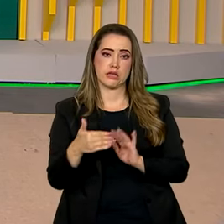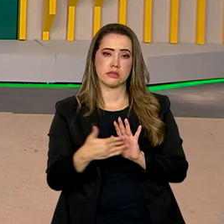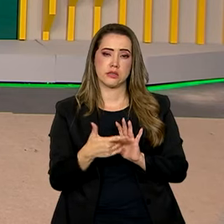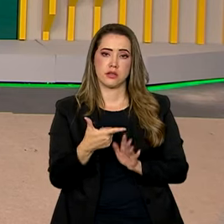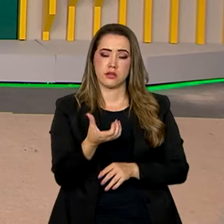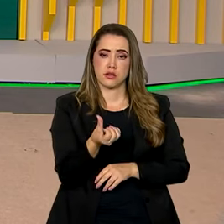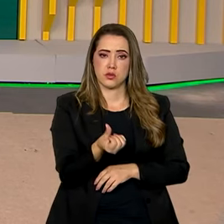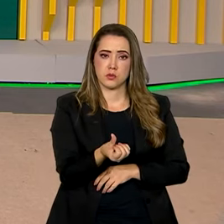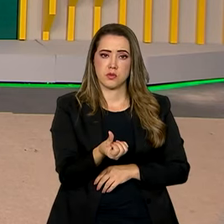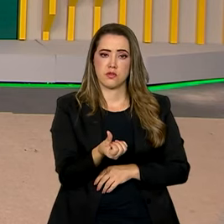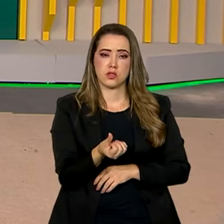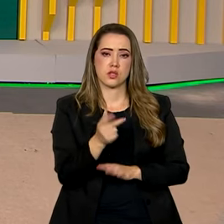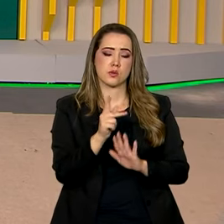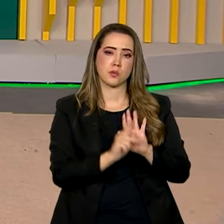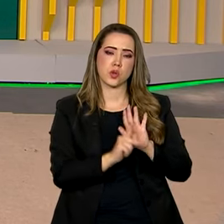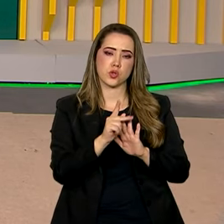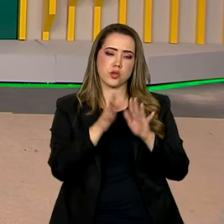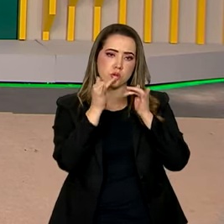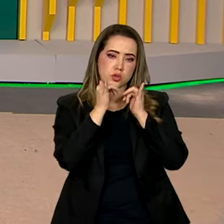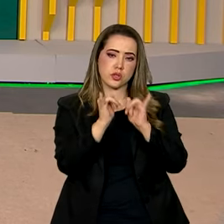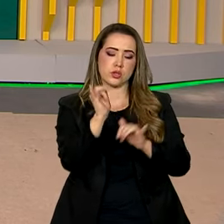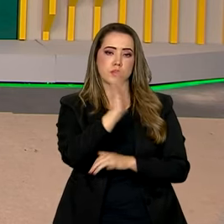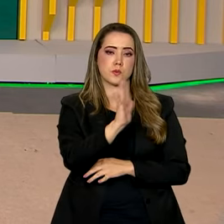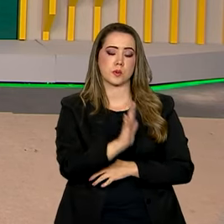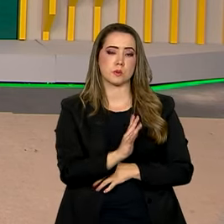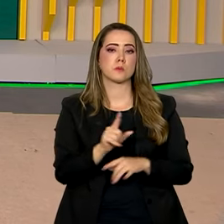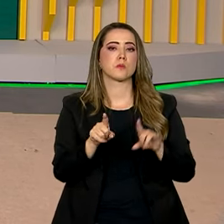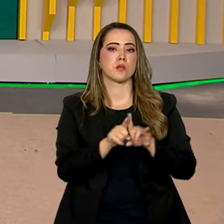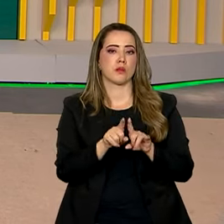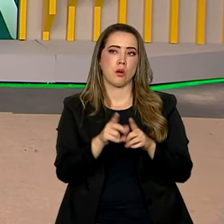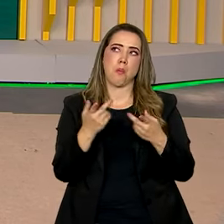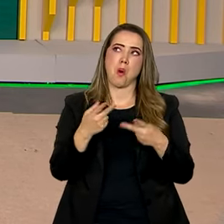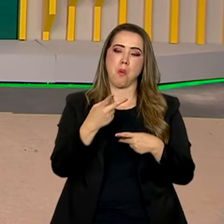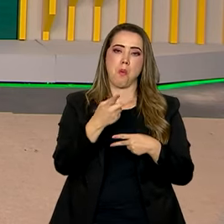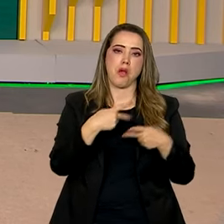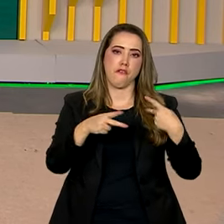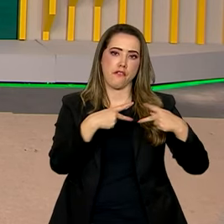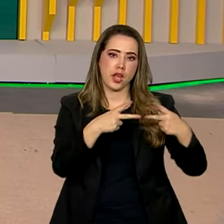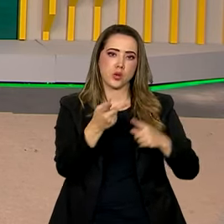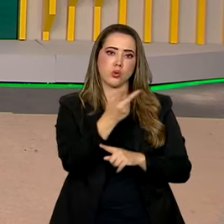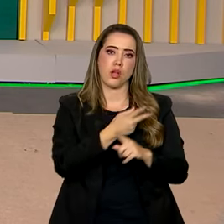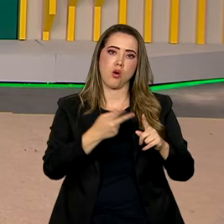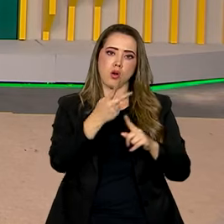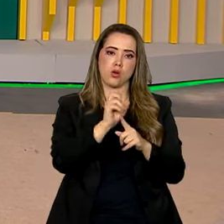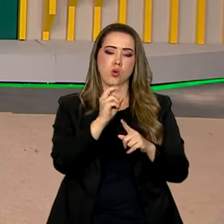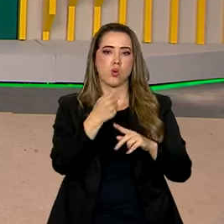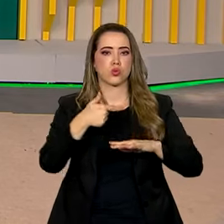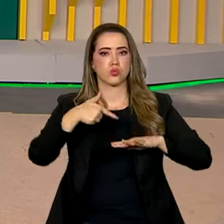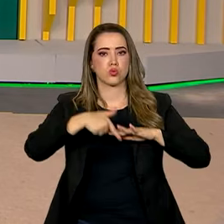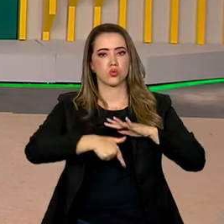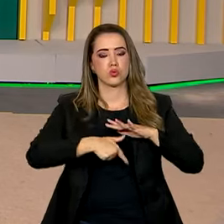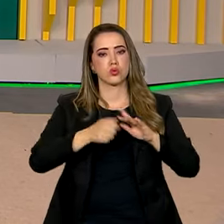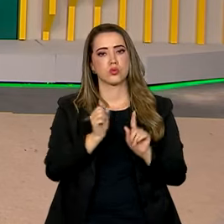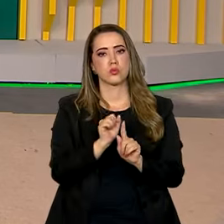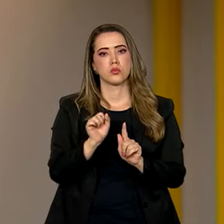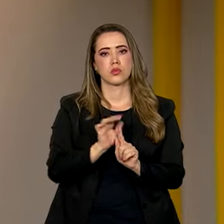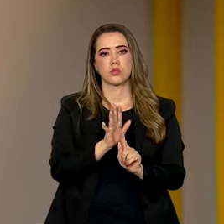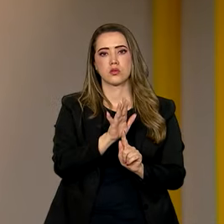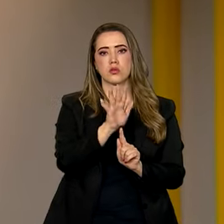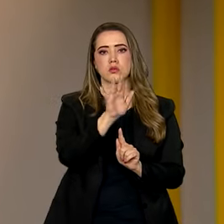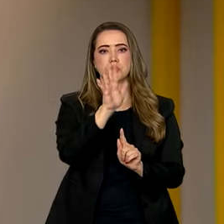2026 em projetos de energia no Brasil, incluindo eólica e exploração de petróleo e gás.